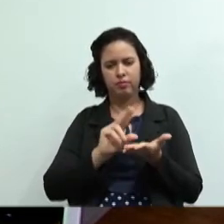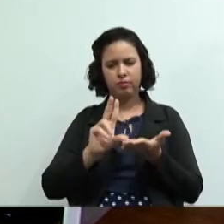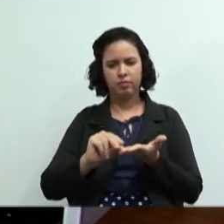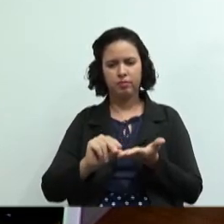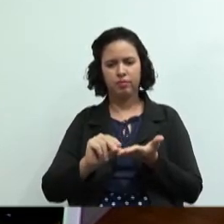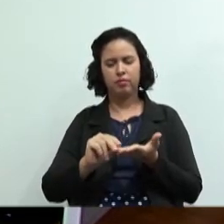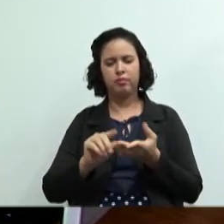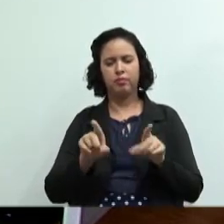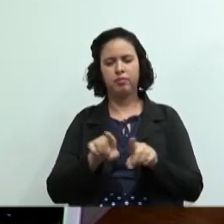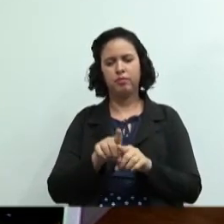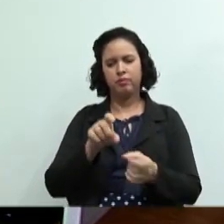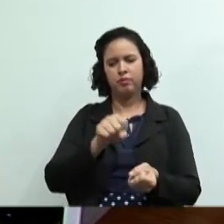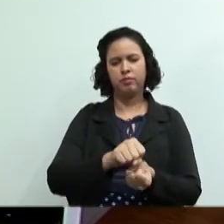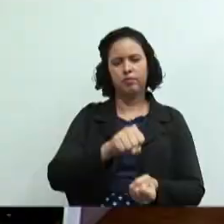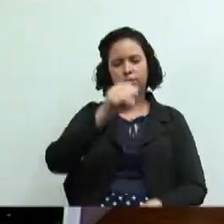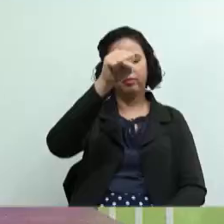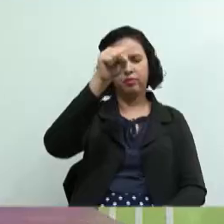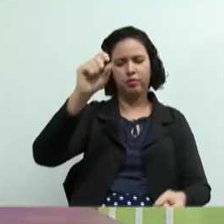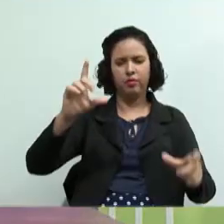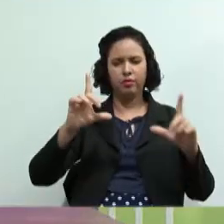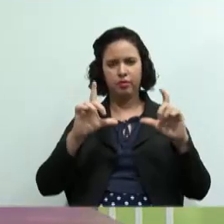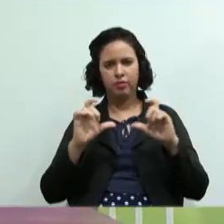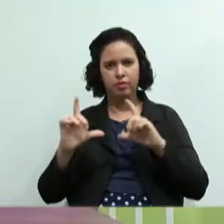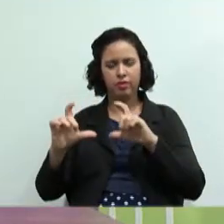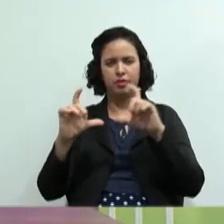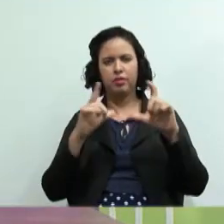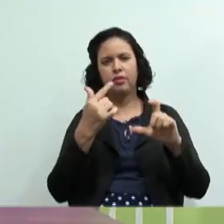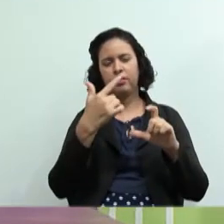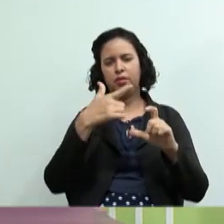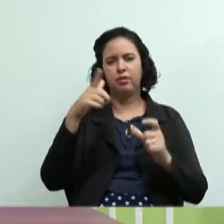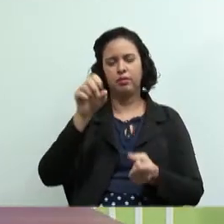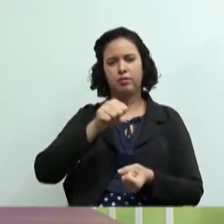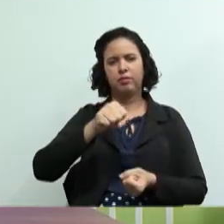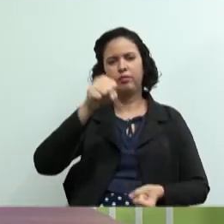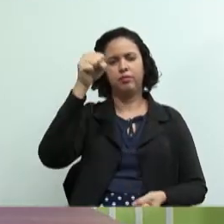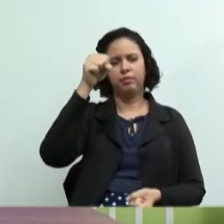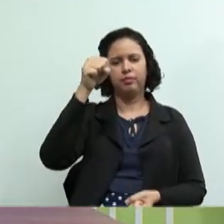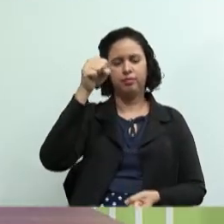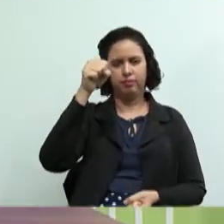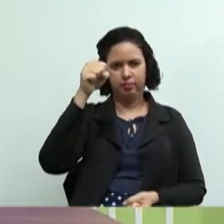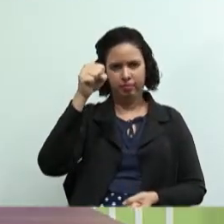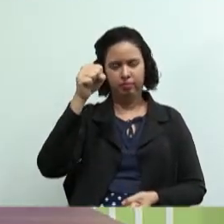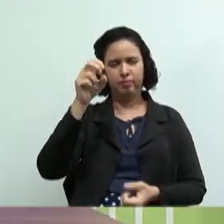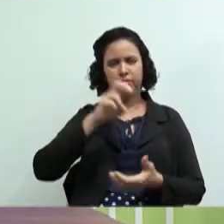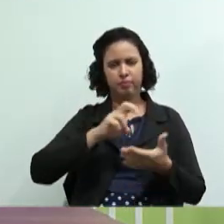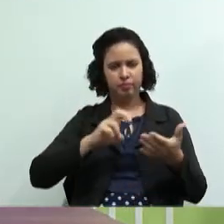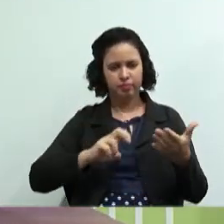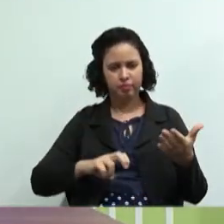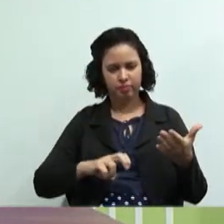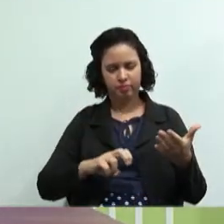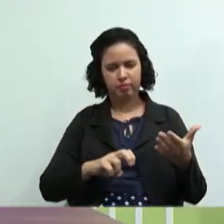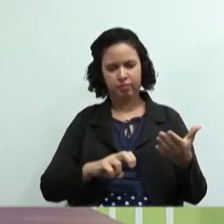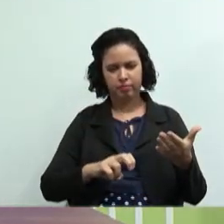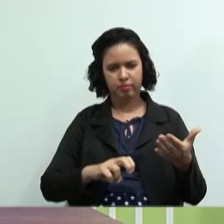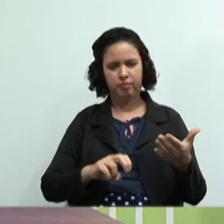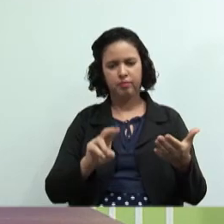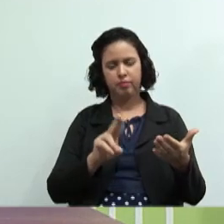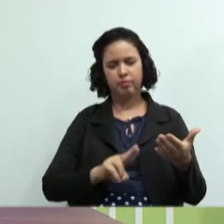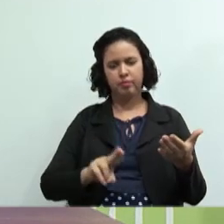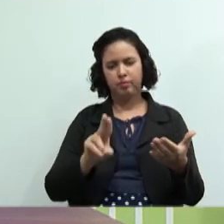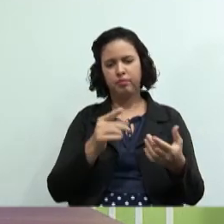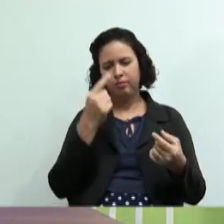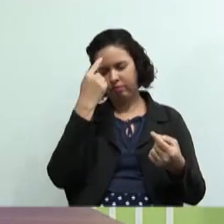os modelos do banner tem fotos de outros banners que foram feitos sem conseguir ser impressos assim onde os alunos utilizaram